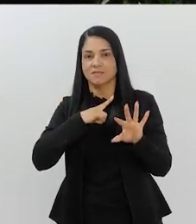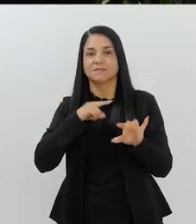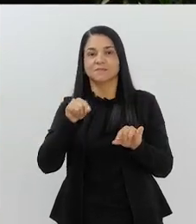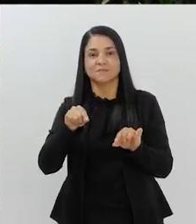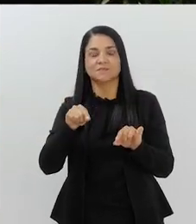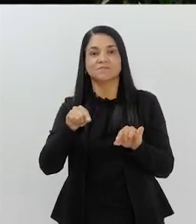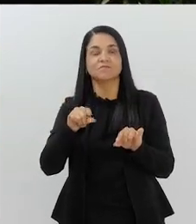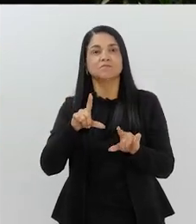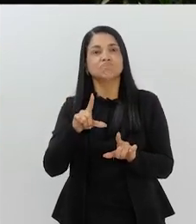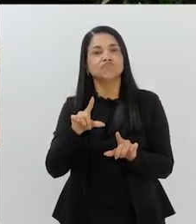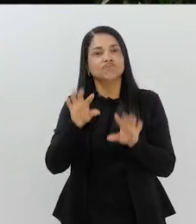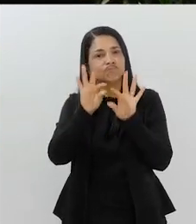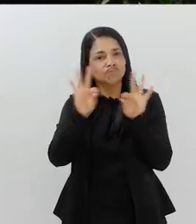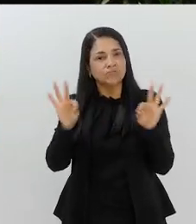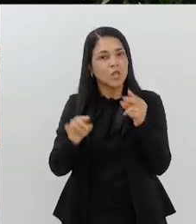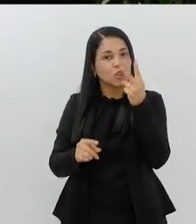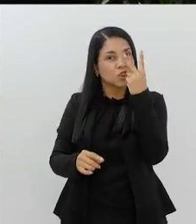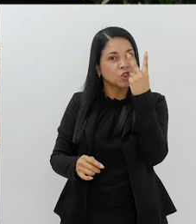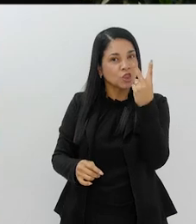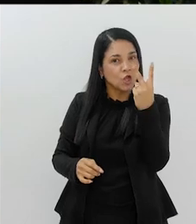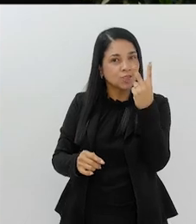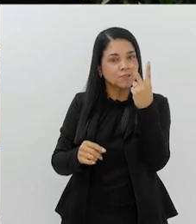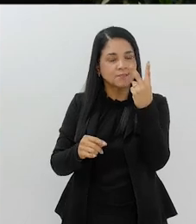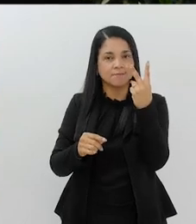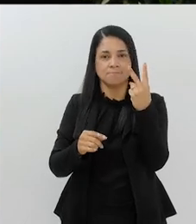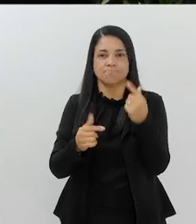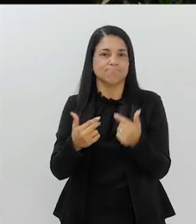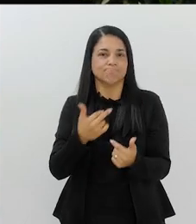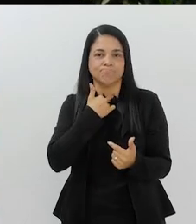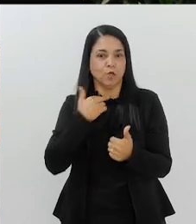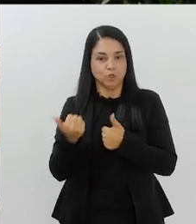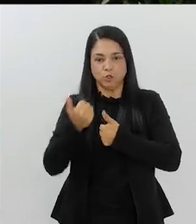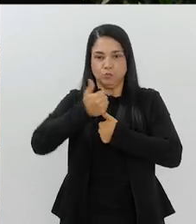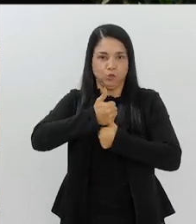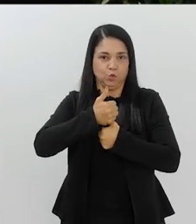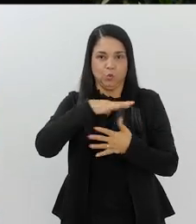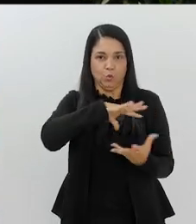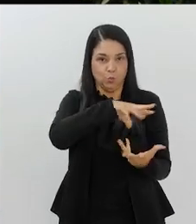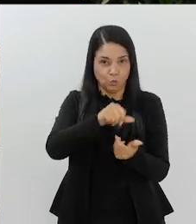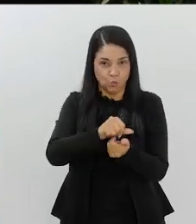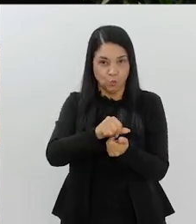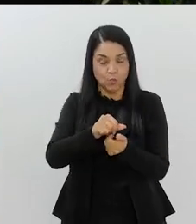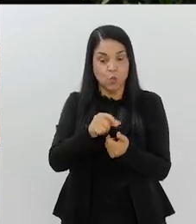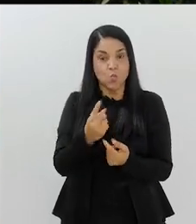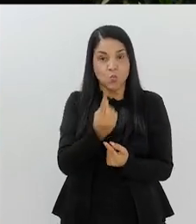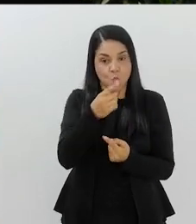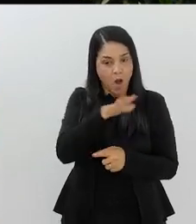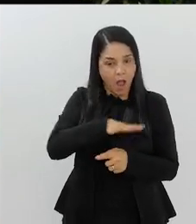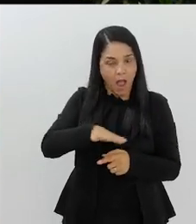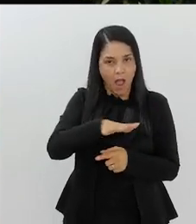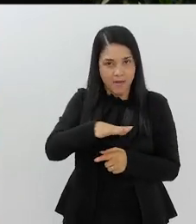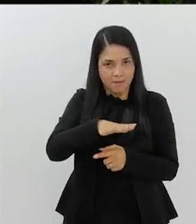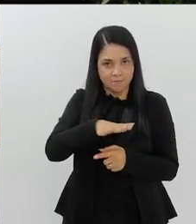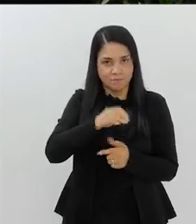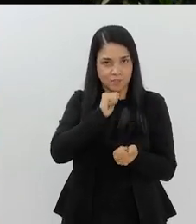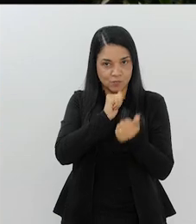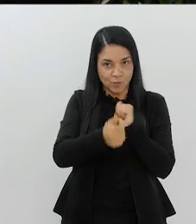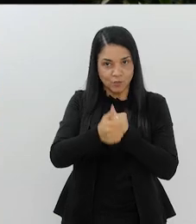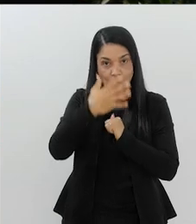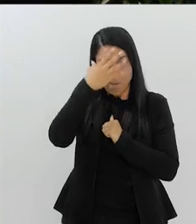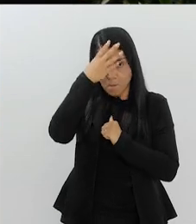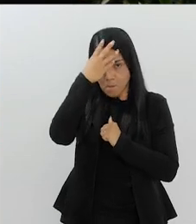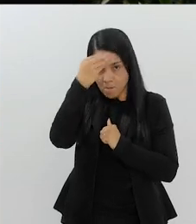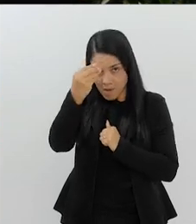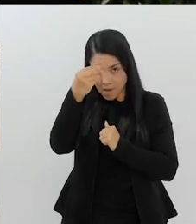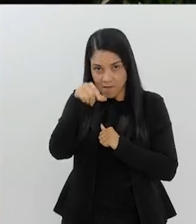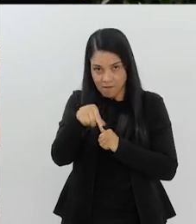seguinte. Só tem dois caras insubstituíveis no mundo. Um na área de esporte, Pelé, Edson